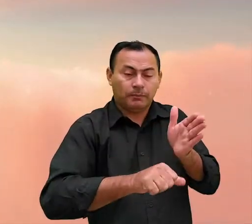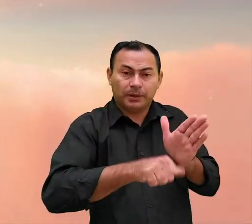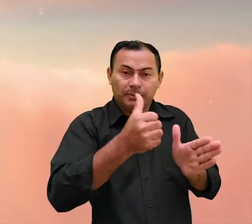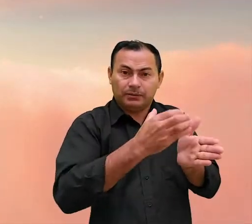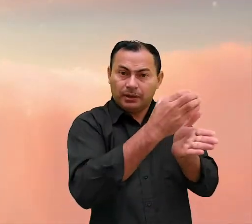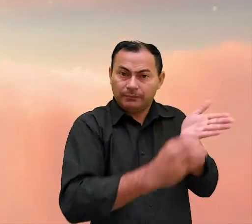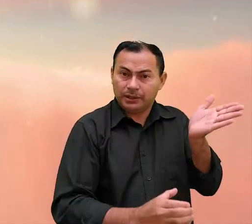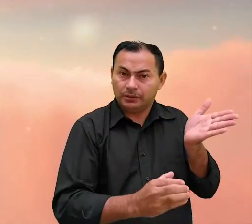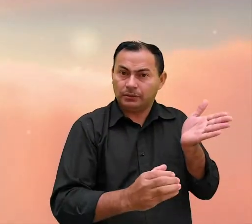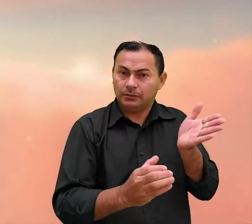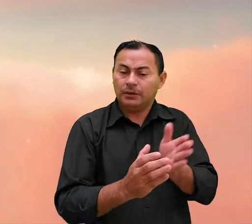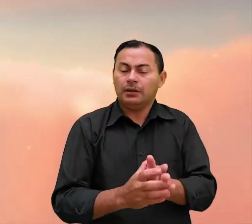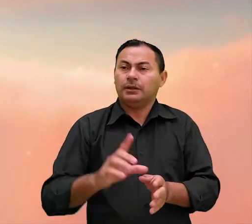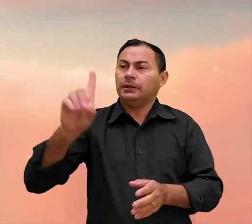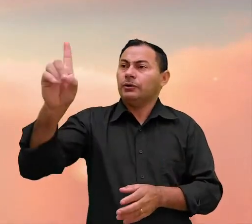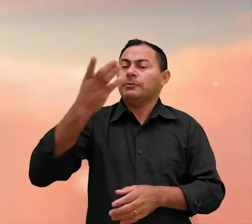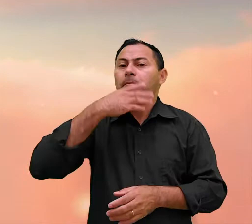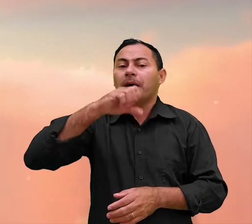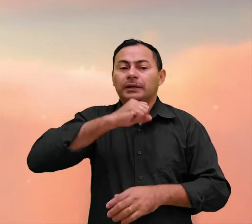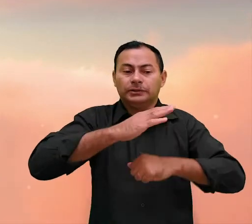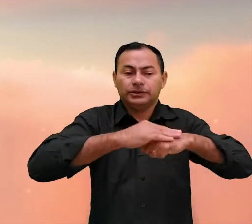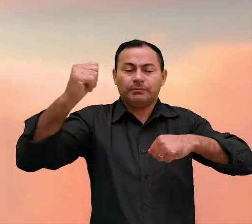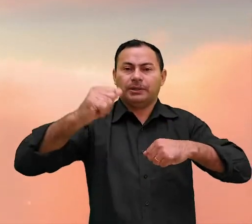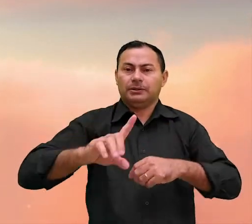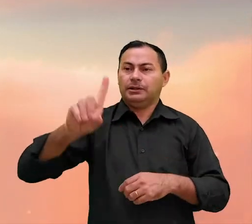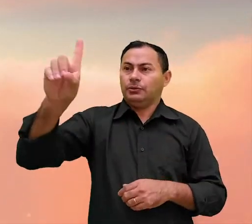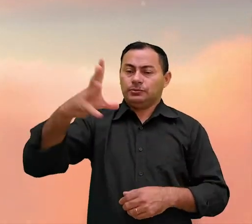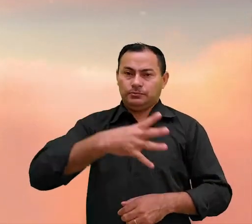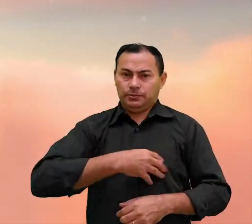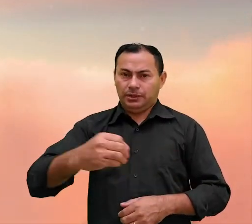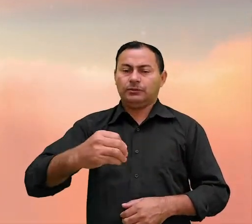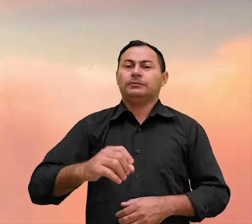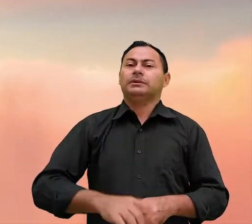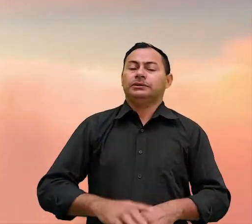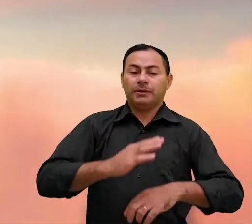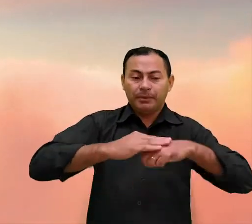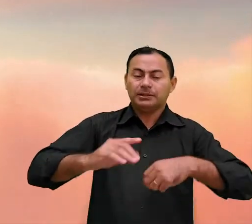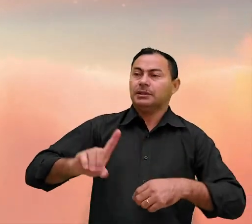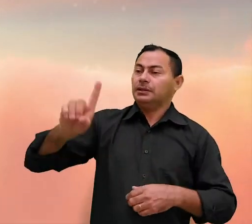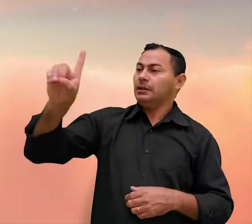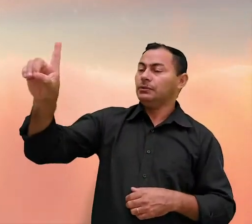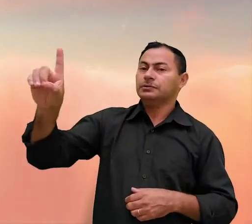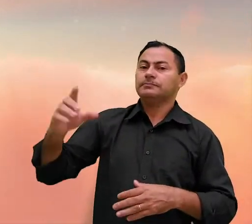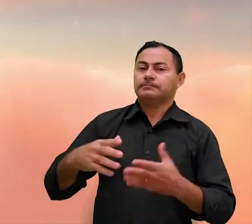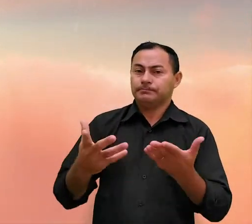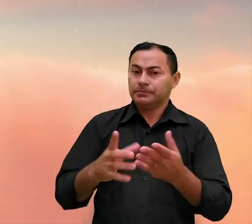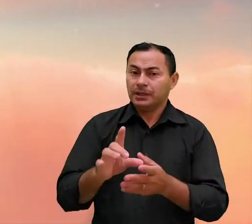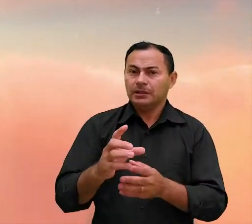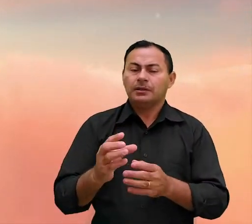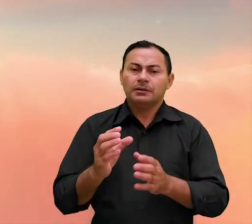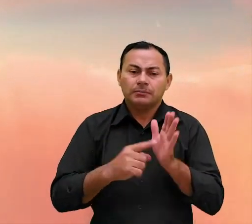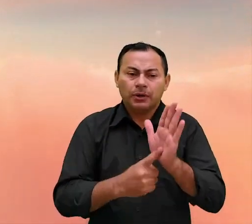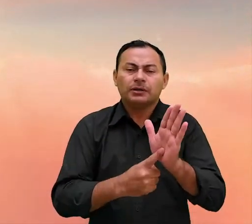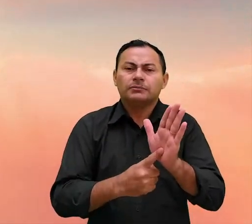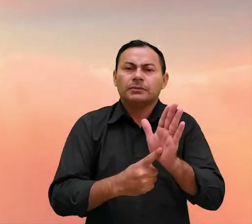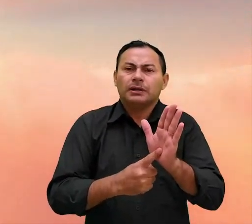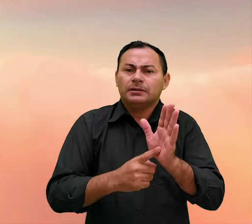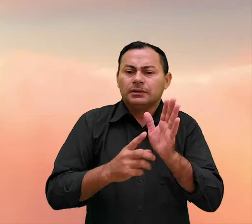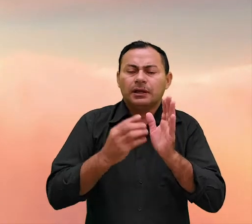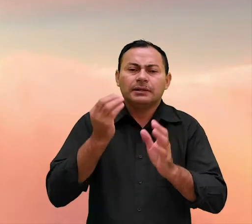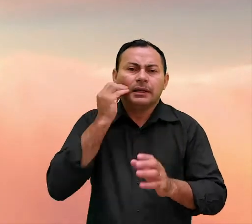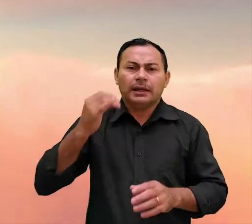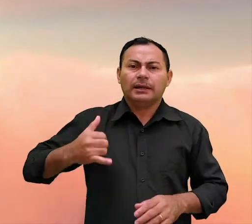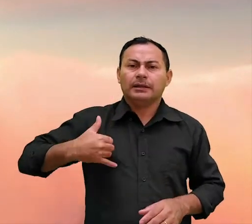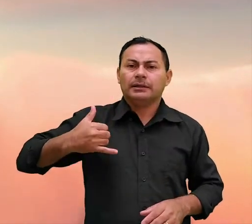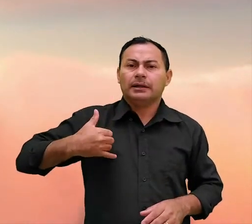primeiro capítulo O Deus Pai chamando o Deus Filho de Deus Isso atesta a deidade de